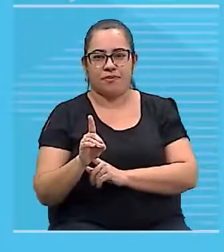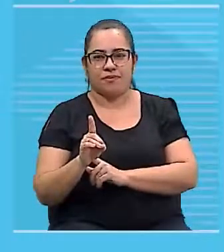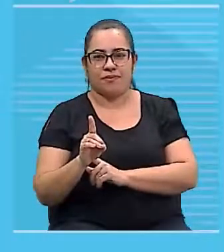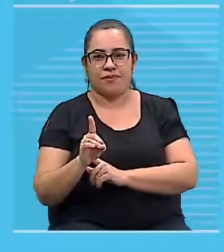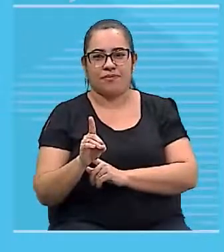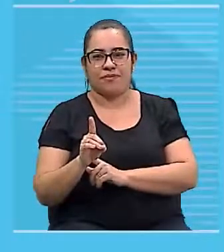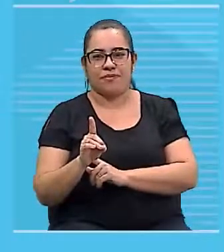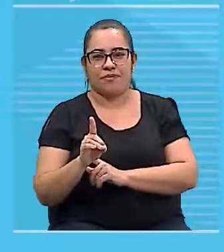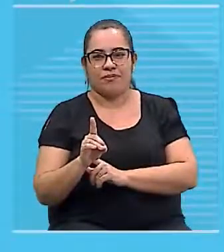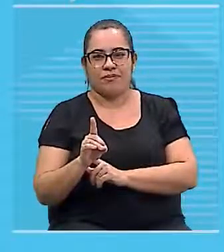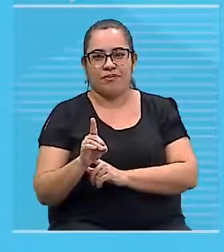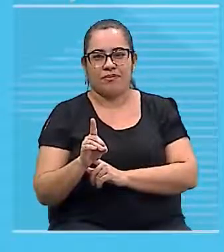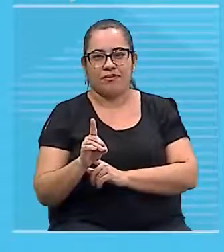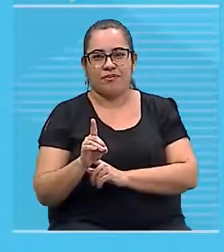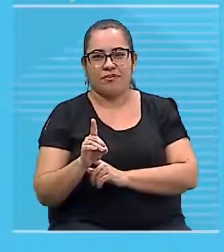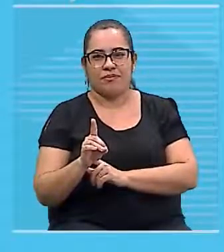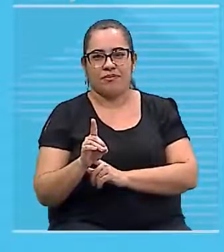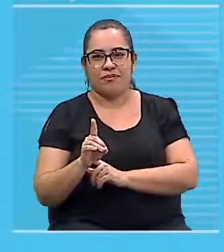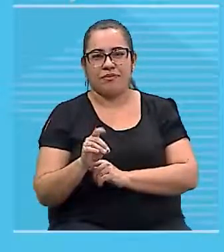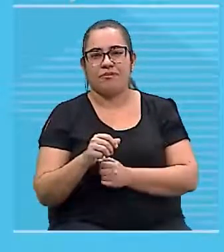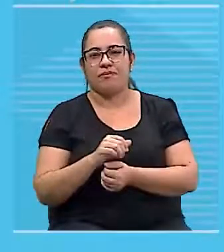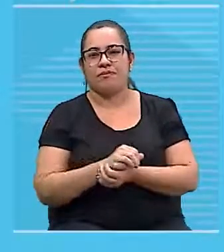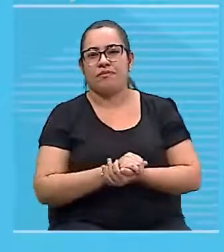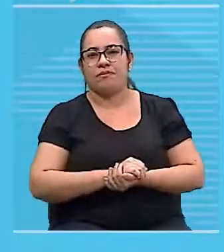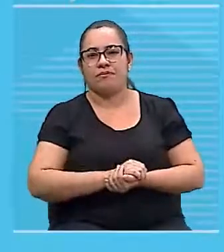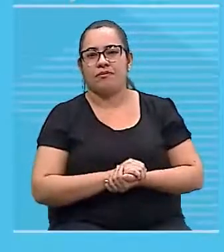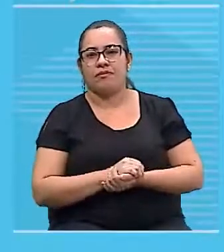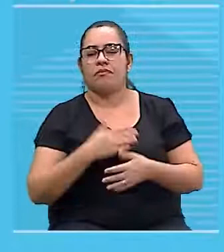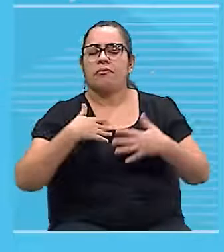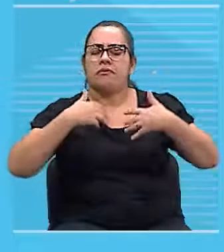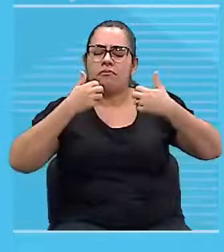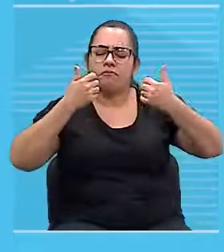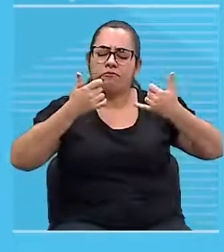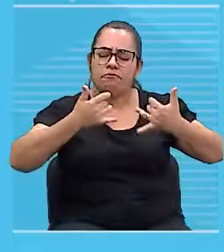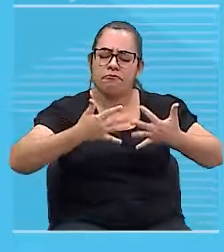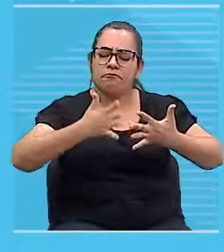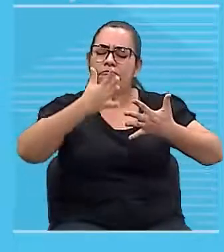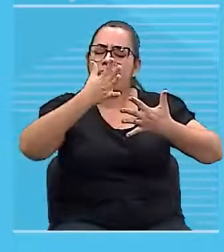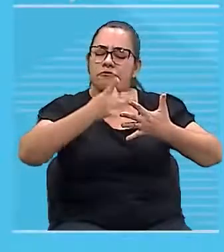Tentei passar o mais tranquilo possível